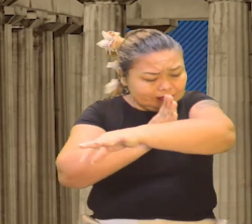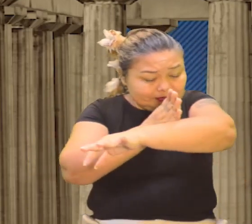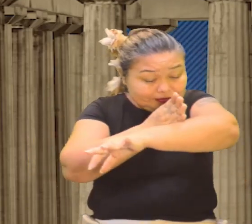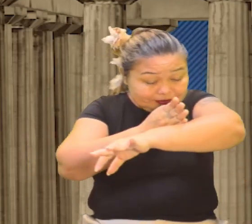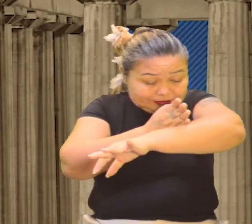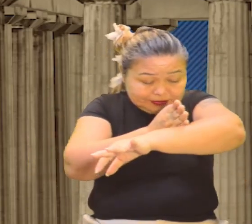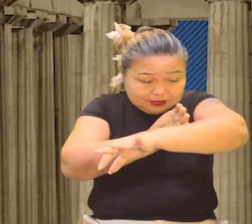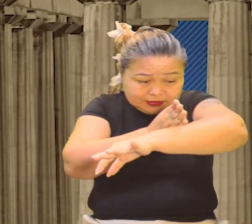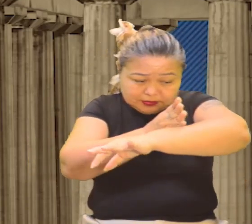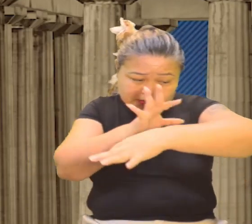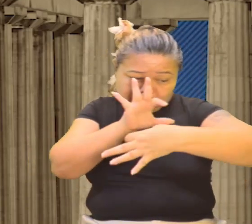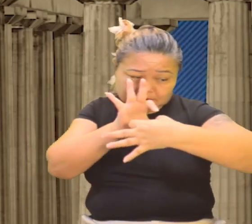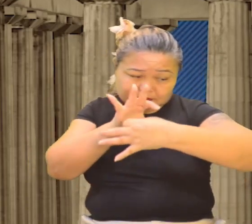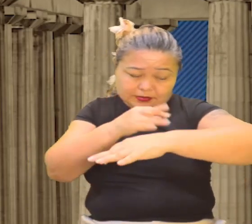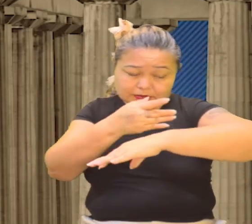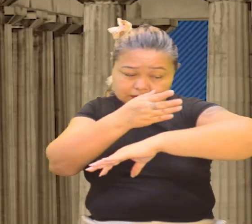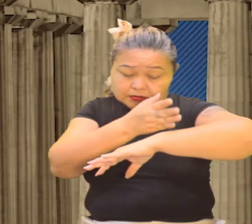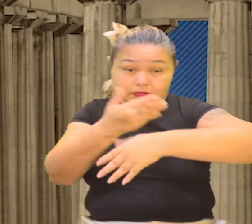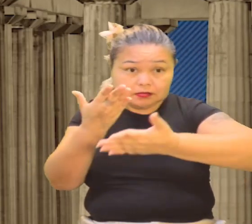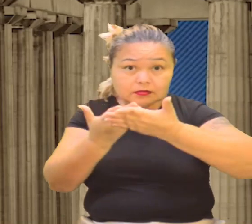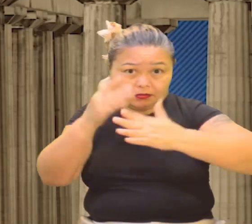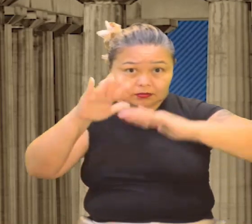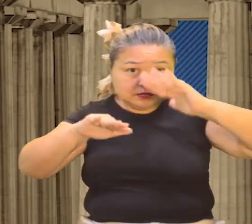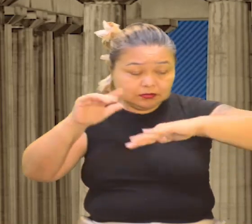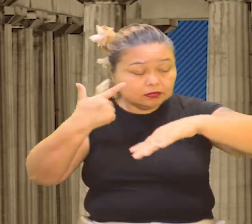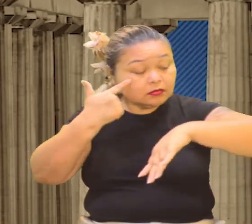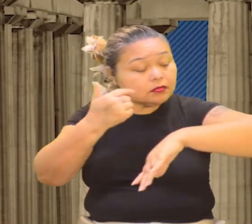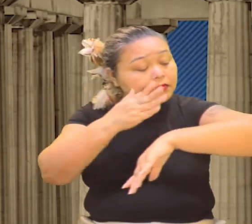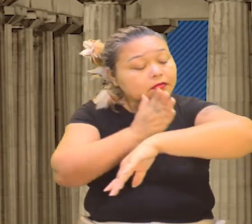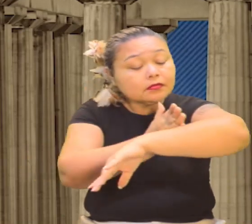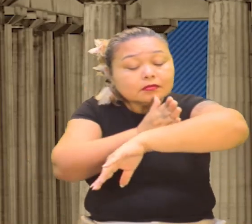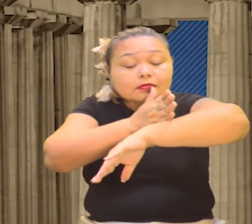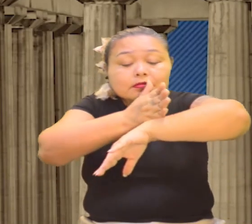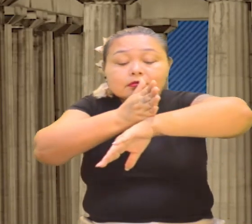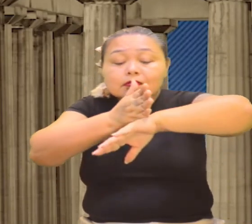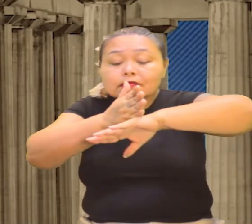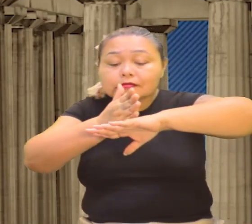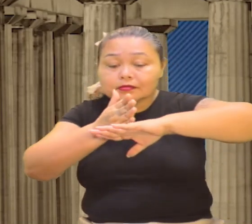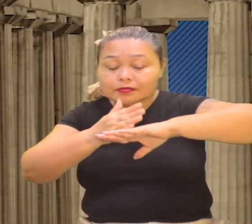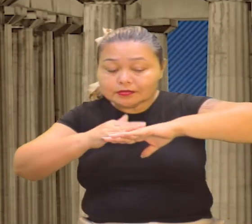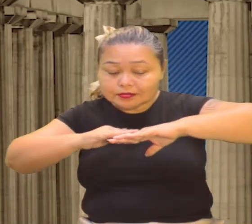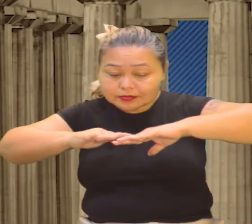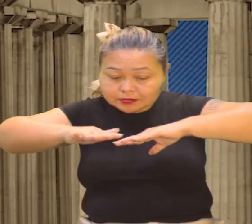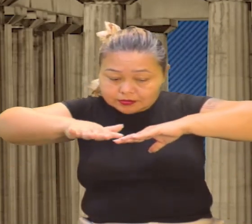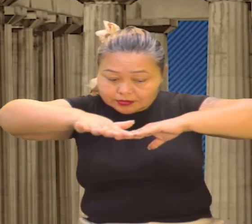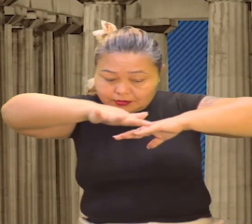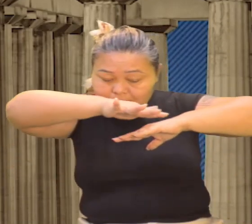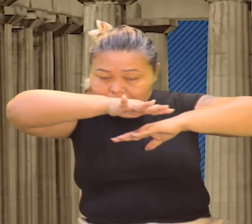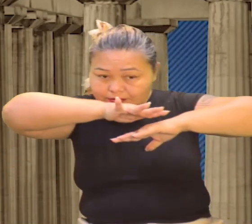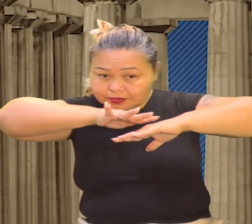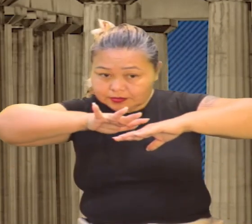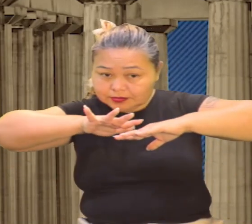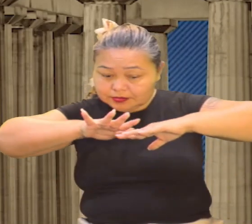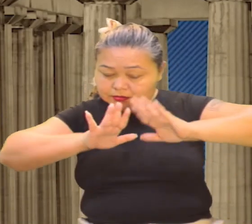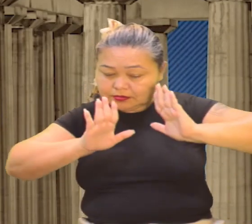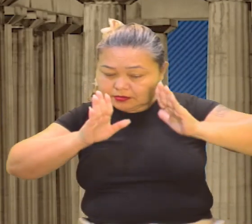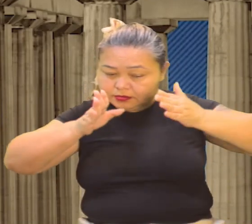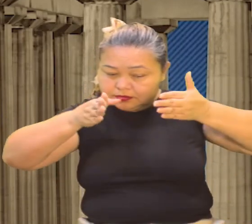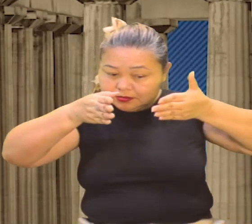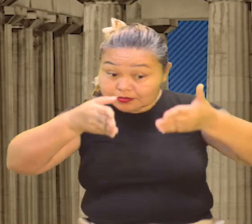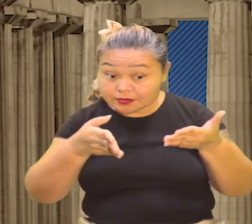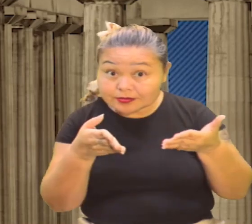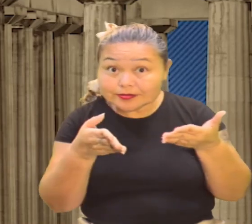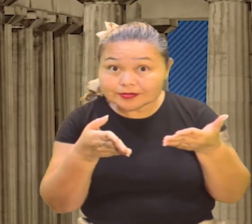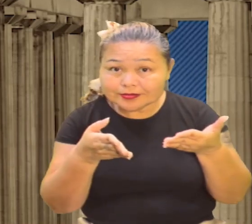depois, alguns estudiosos trouxeram isso para o meio deles, como foco que alicerce.